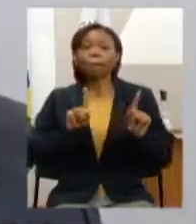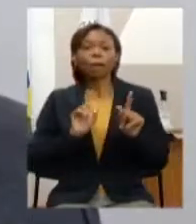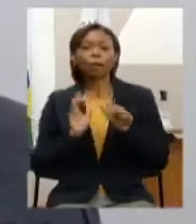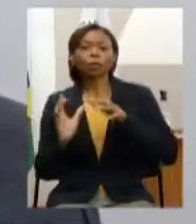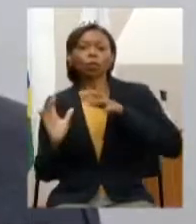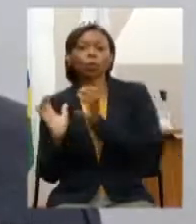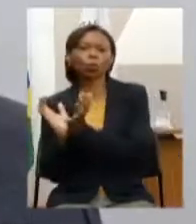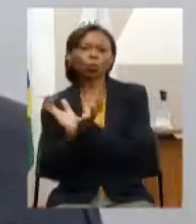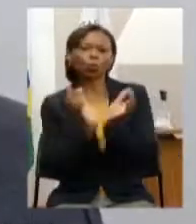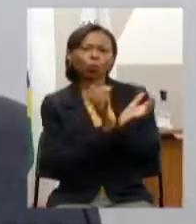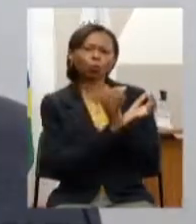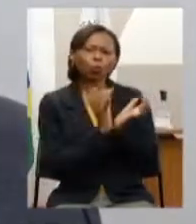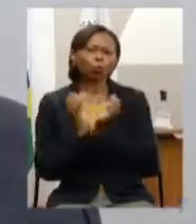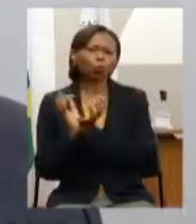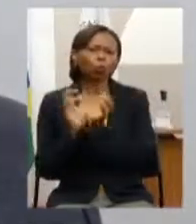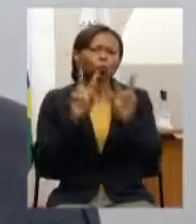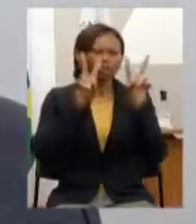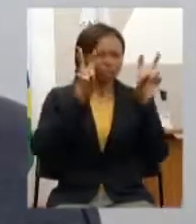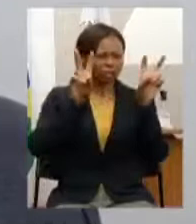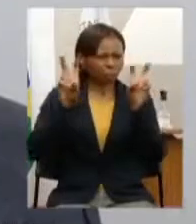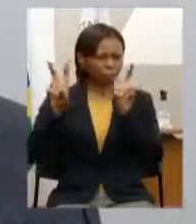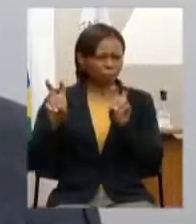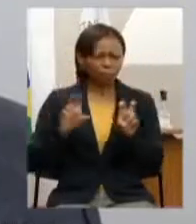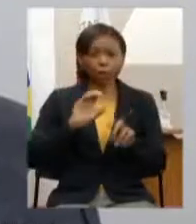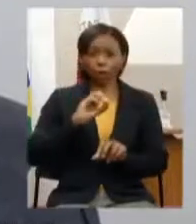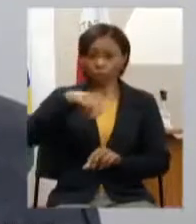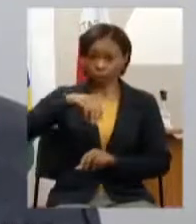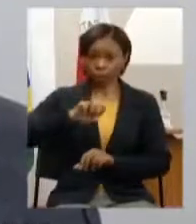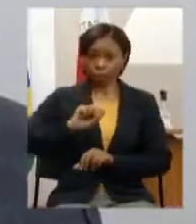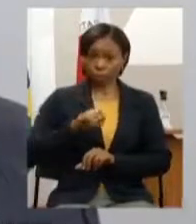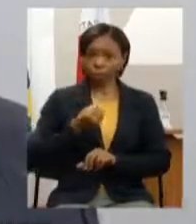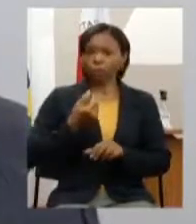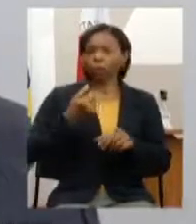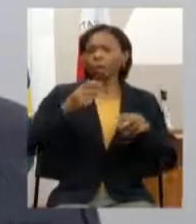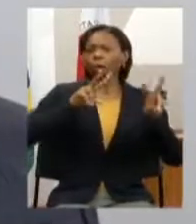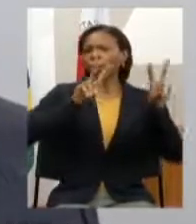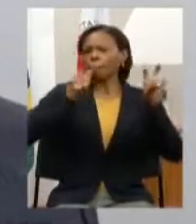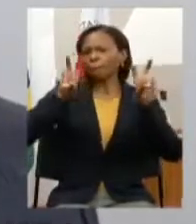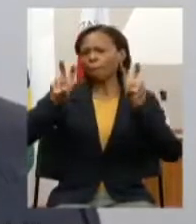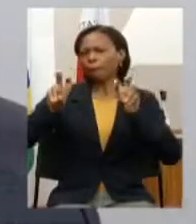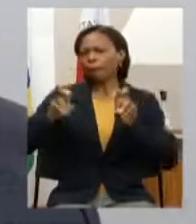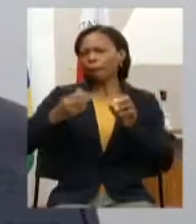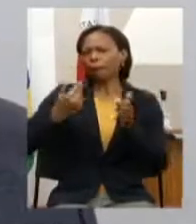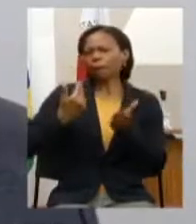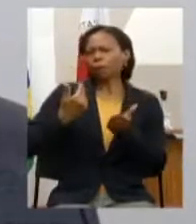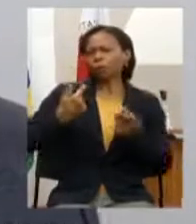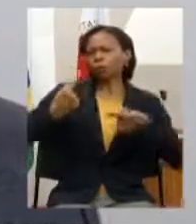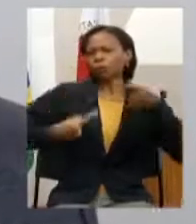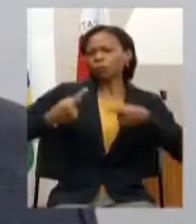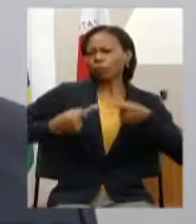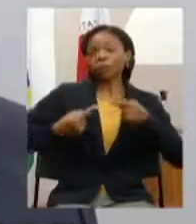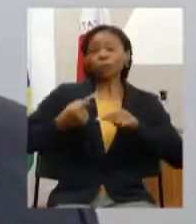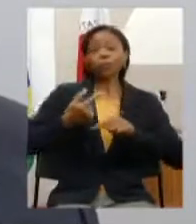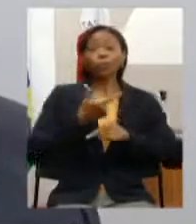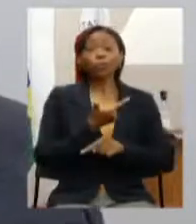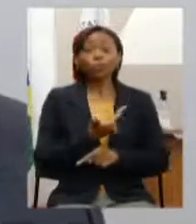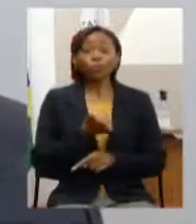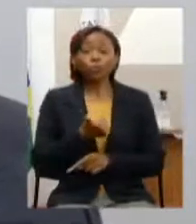temáticos da OMS discutem o tema desde 1993 está certo